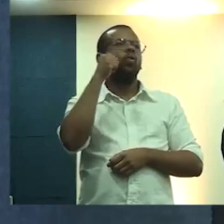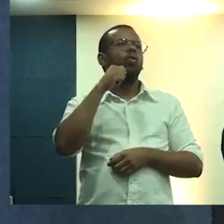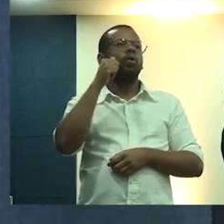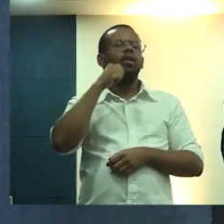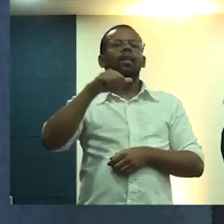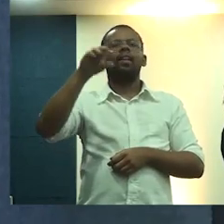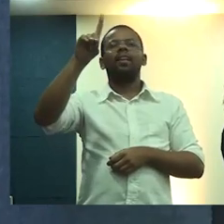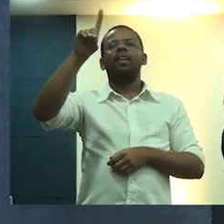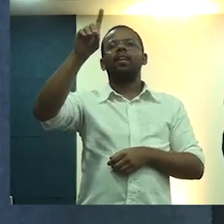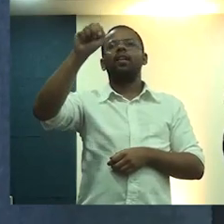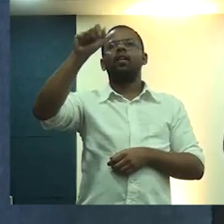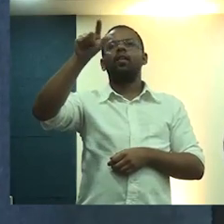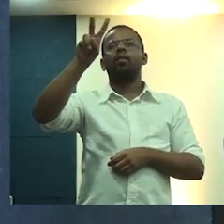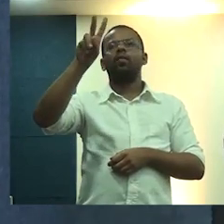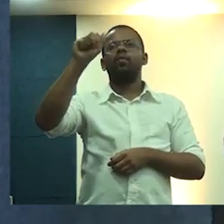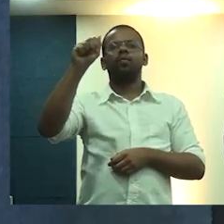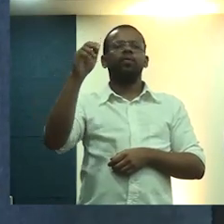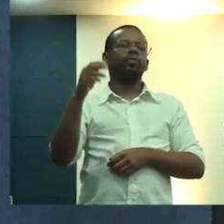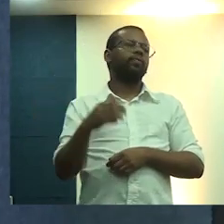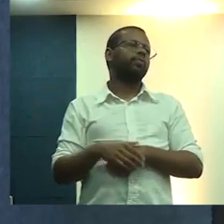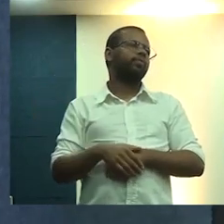Angélica da Graça.